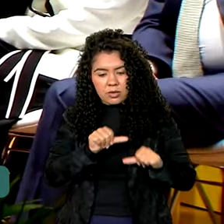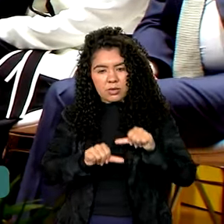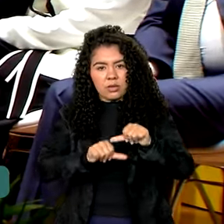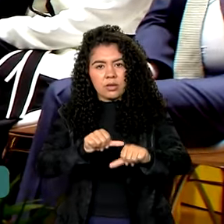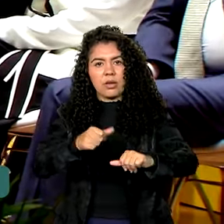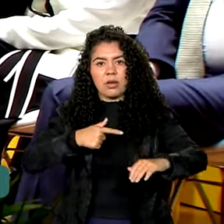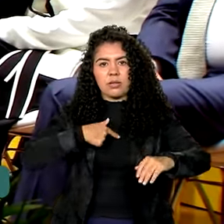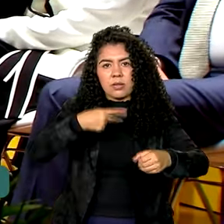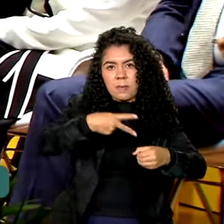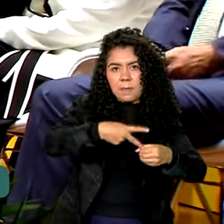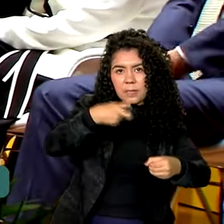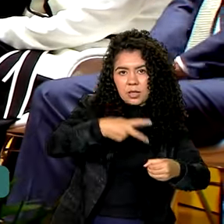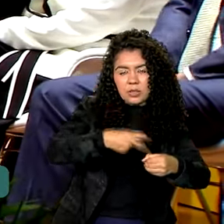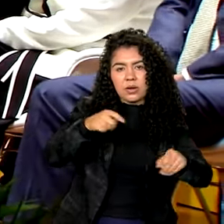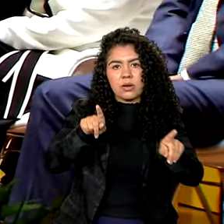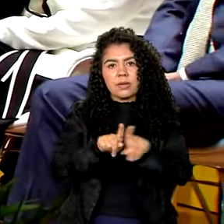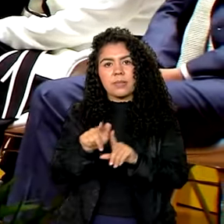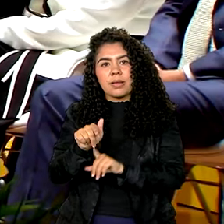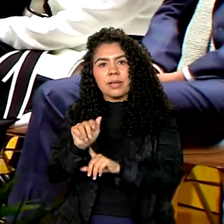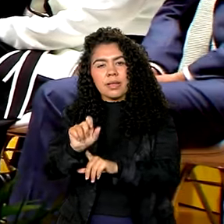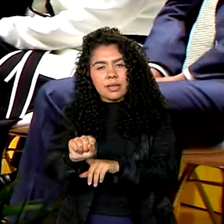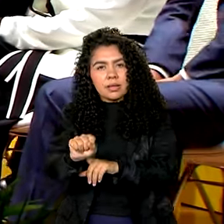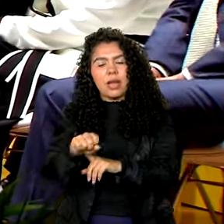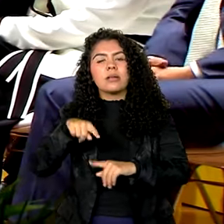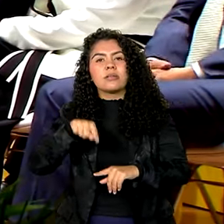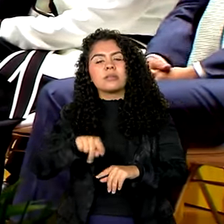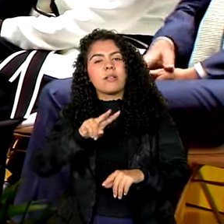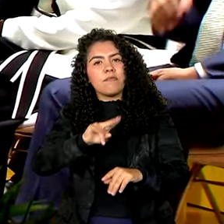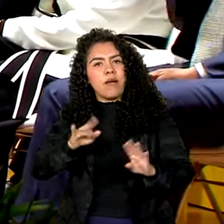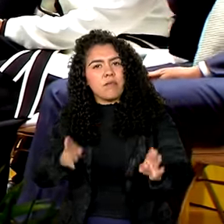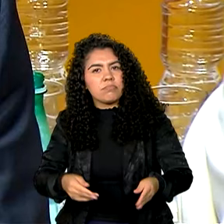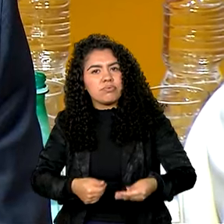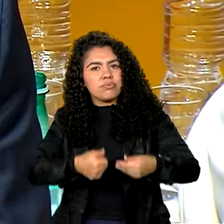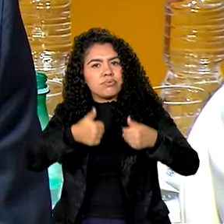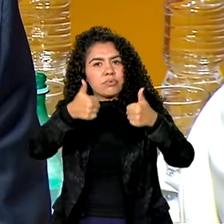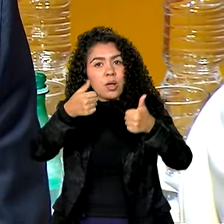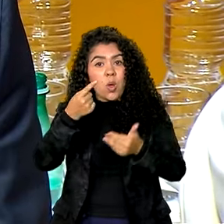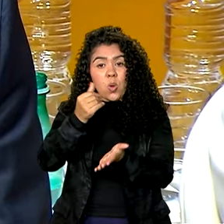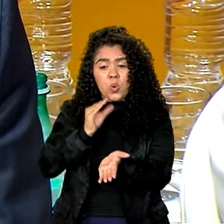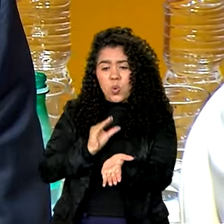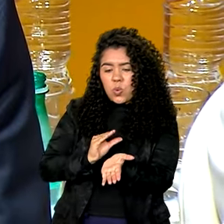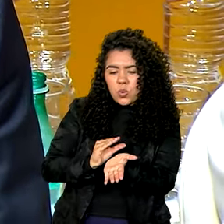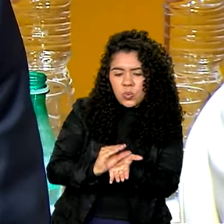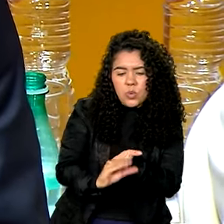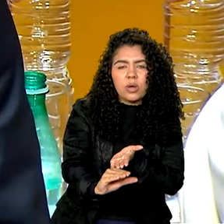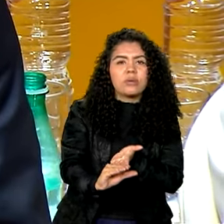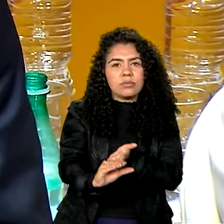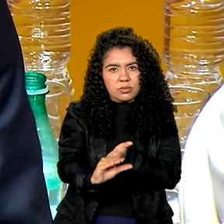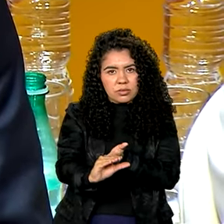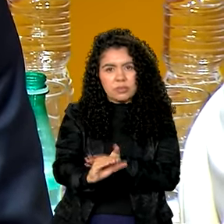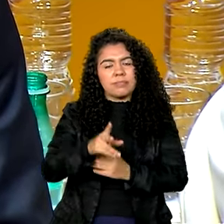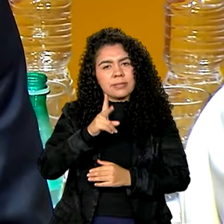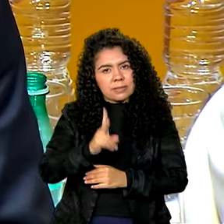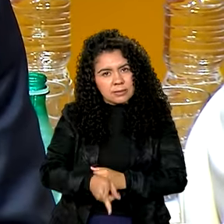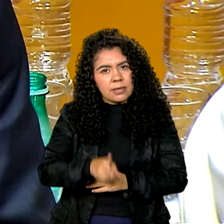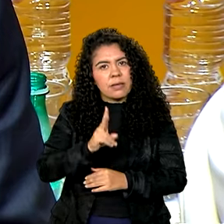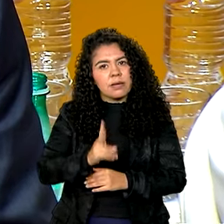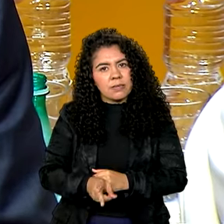petróleo e gás e as nossas plantas de refino serão fortalecidos com investimentos consistentes, mas